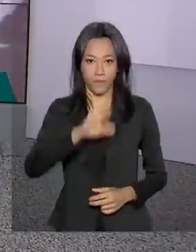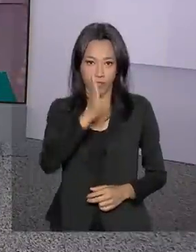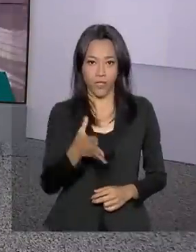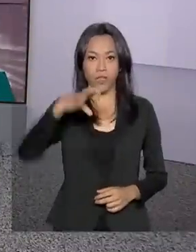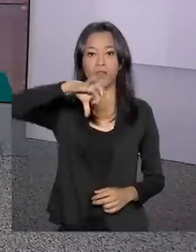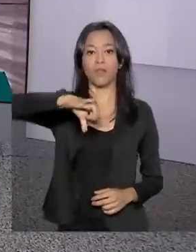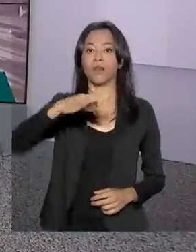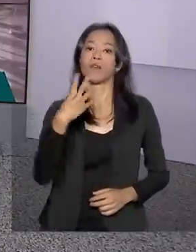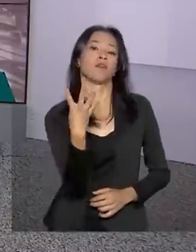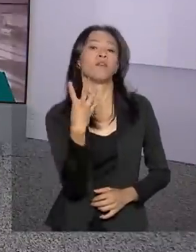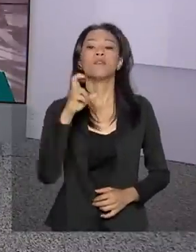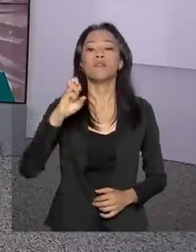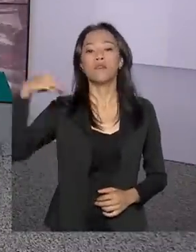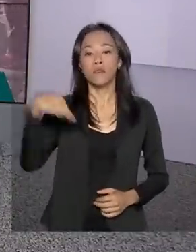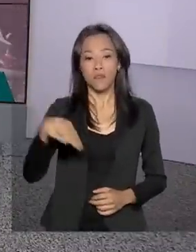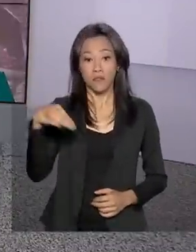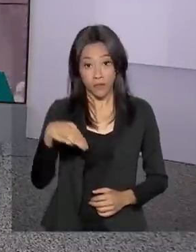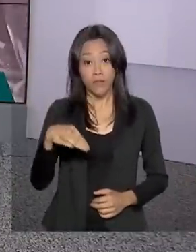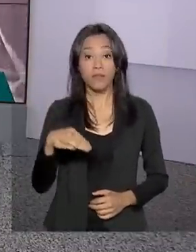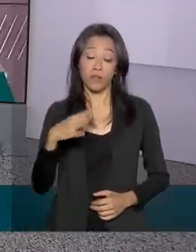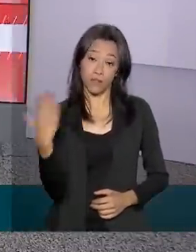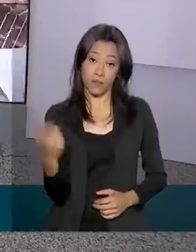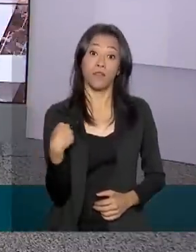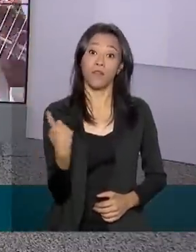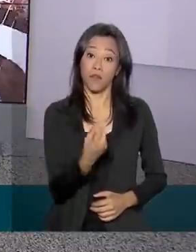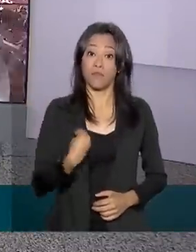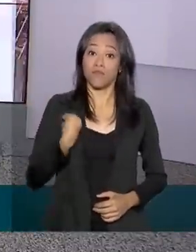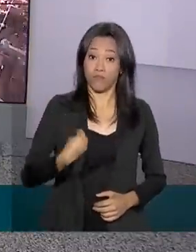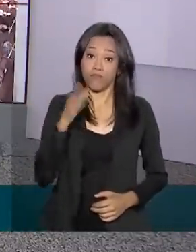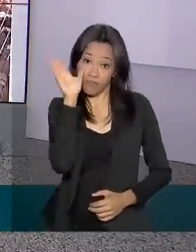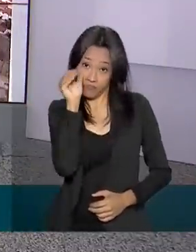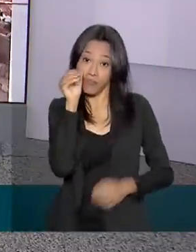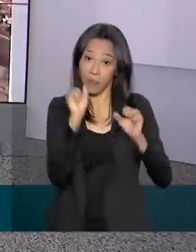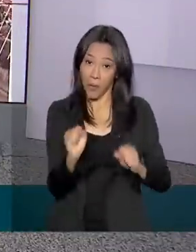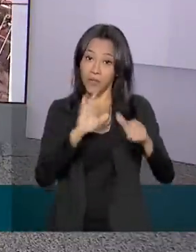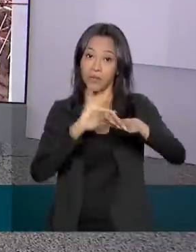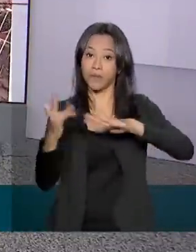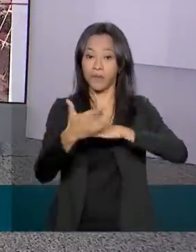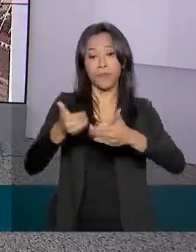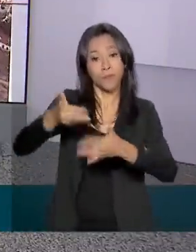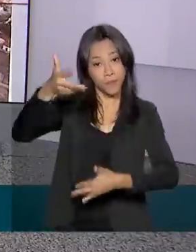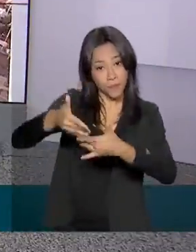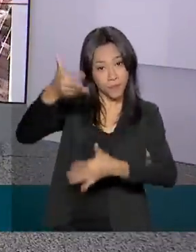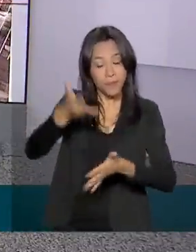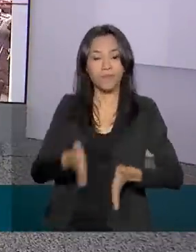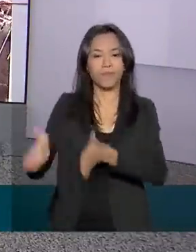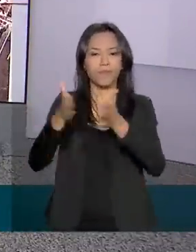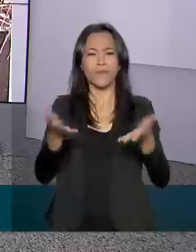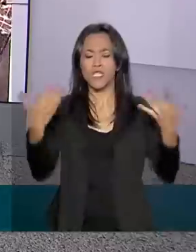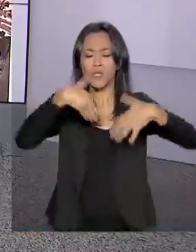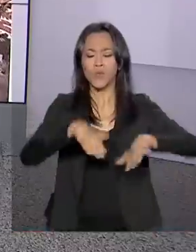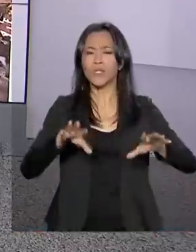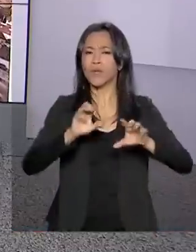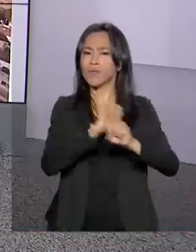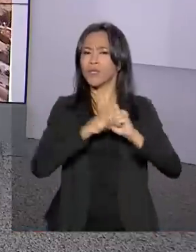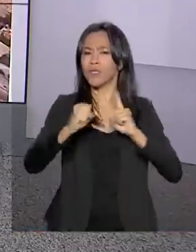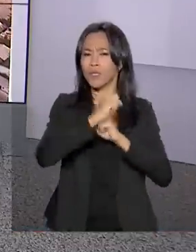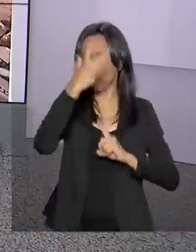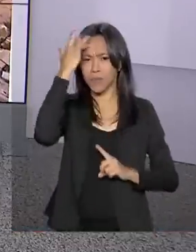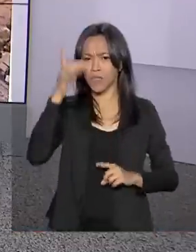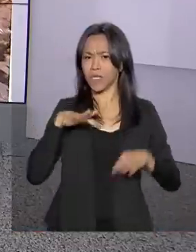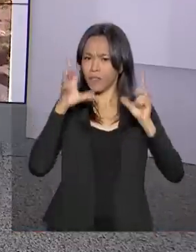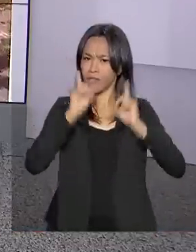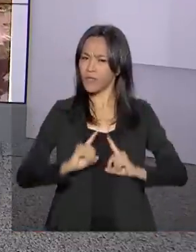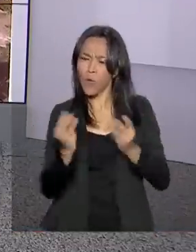São 9 horas e 45 minutos, estamos ao vivo também pelas nossas redes sociais. Inclusão Social de Pessoas com Deficiência